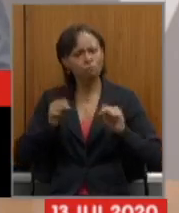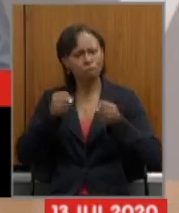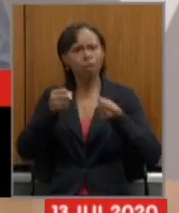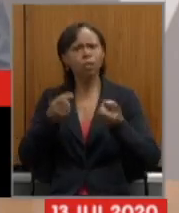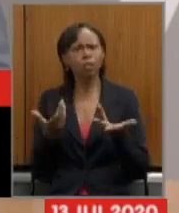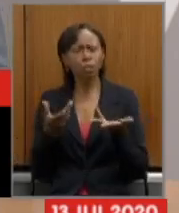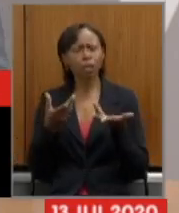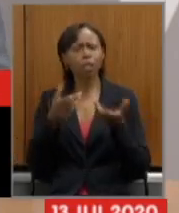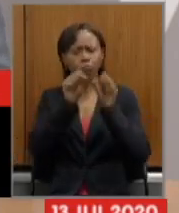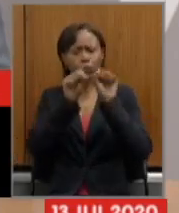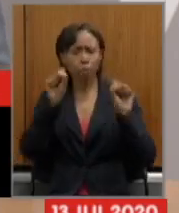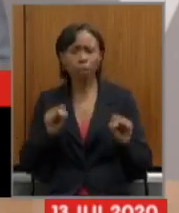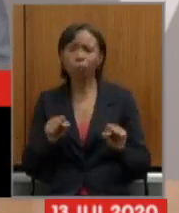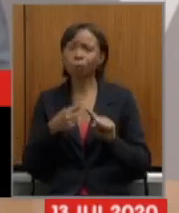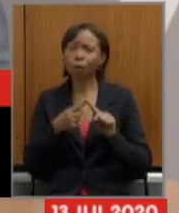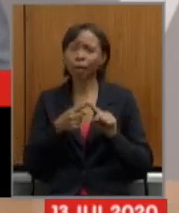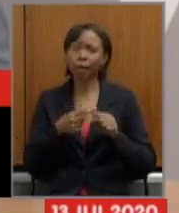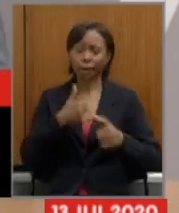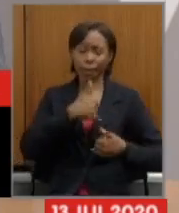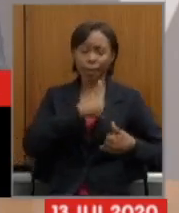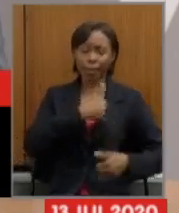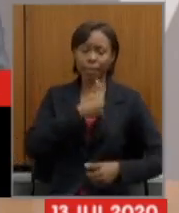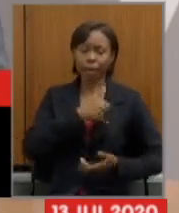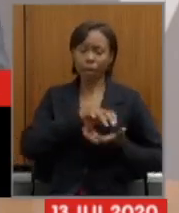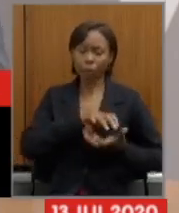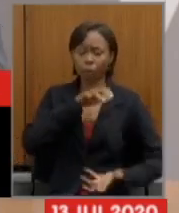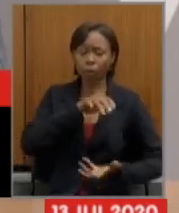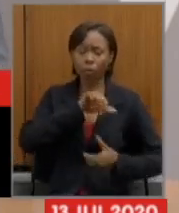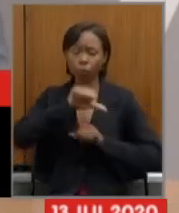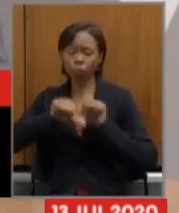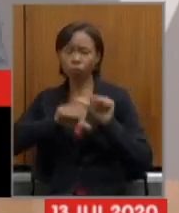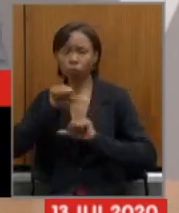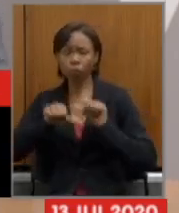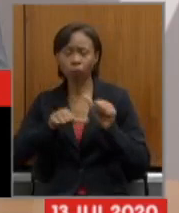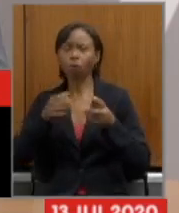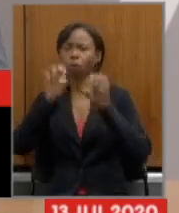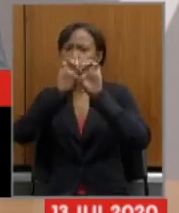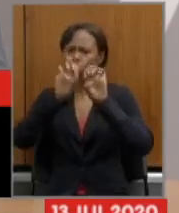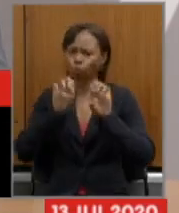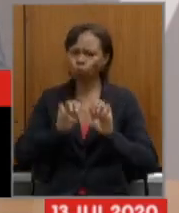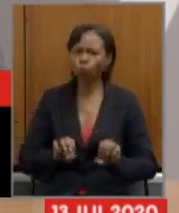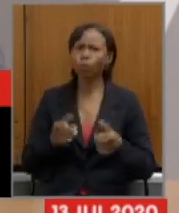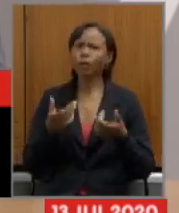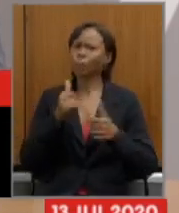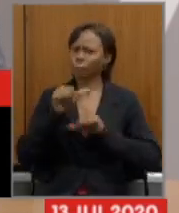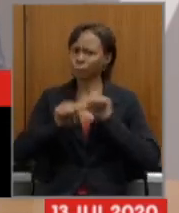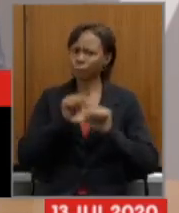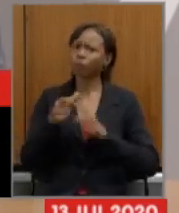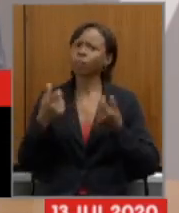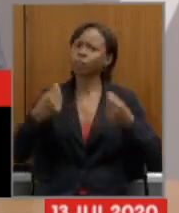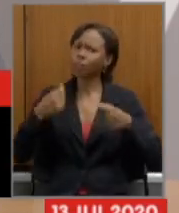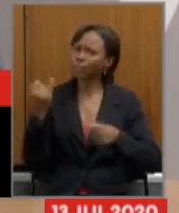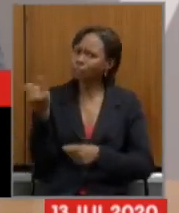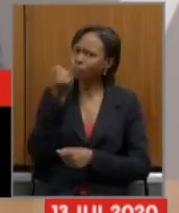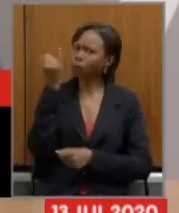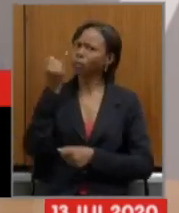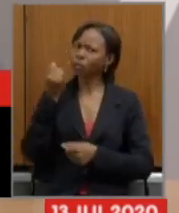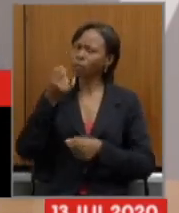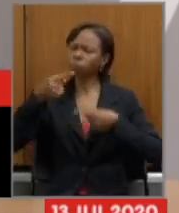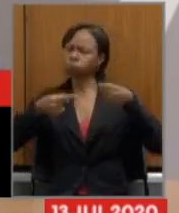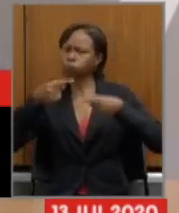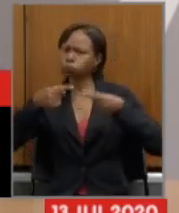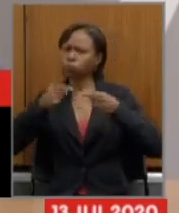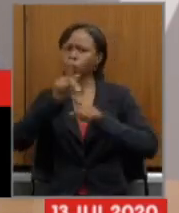importante a pirâmide etária mudou as questões demográficas mudaram é fundamental que a gente discuta uma reforma que seja a melhor